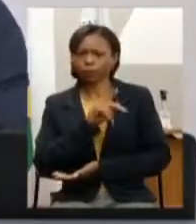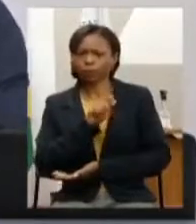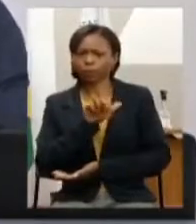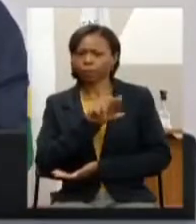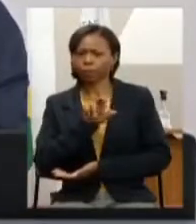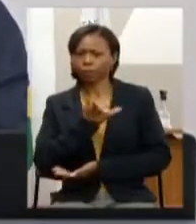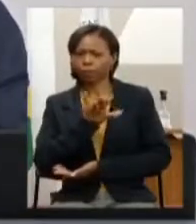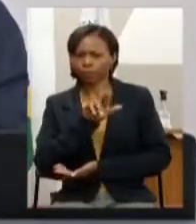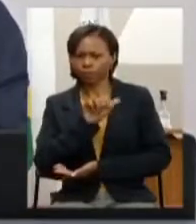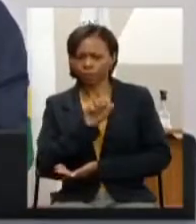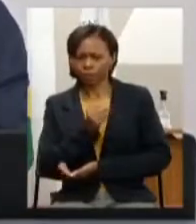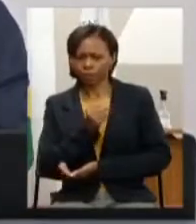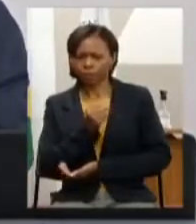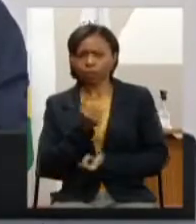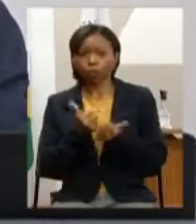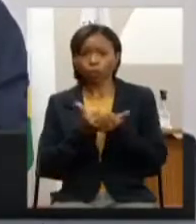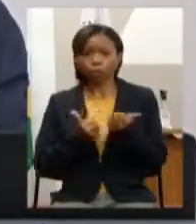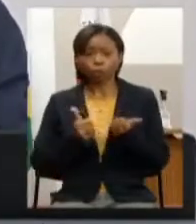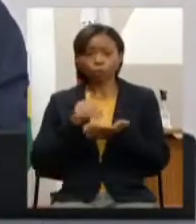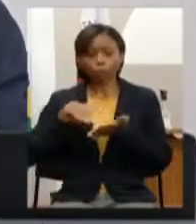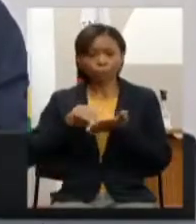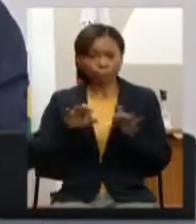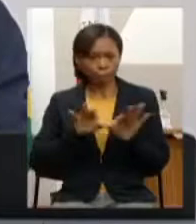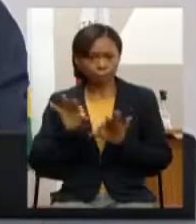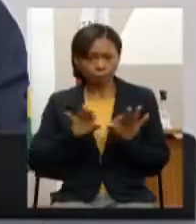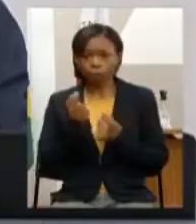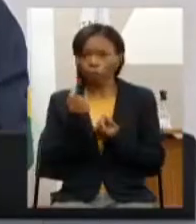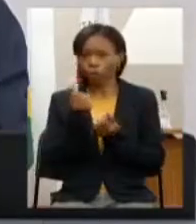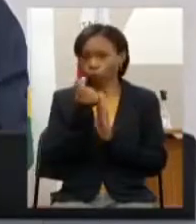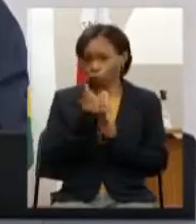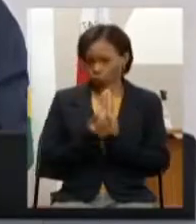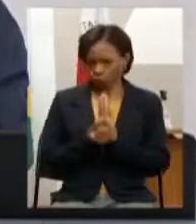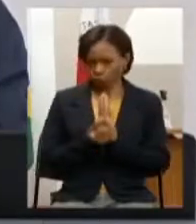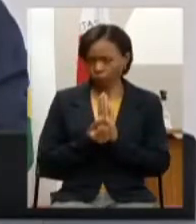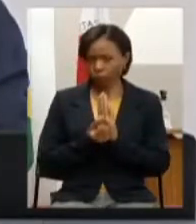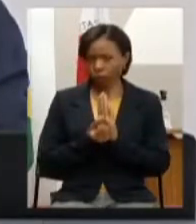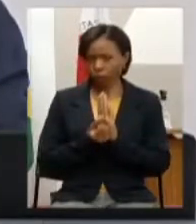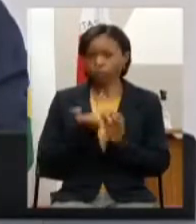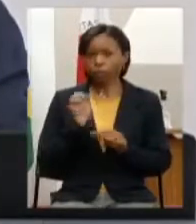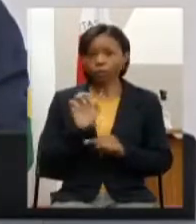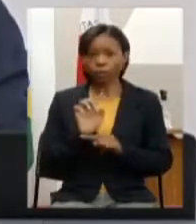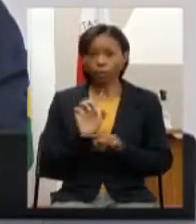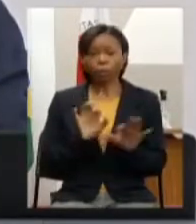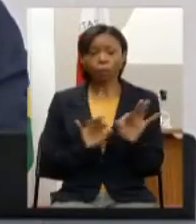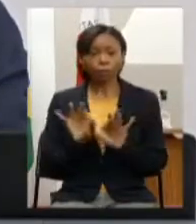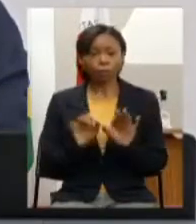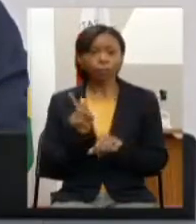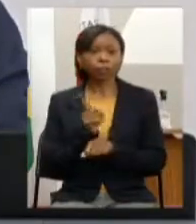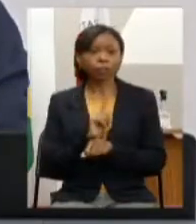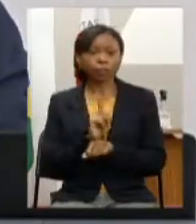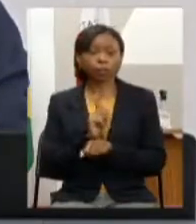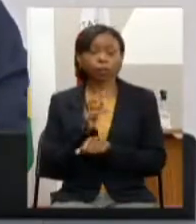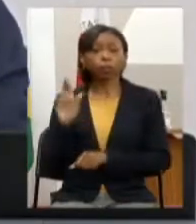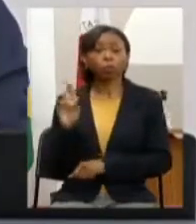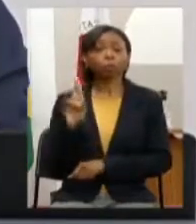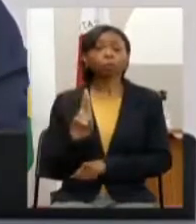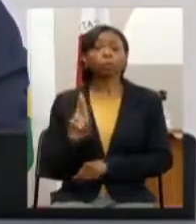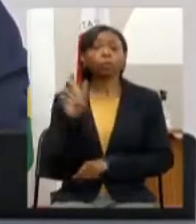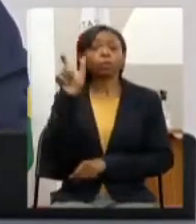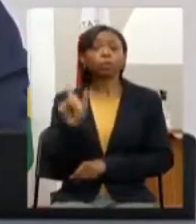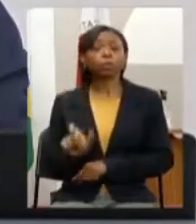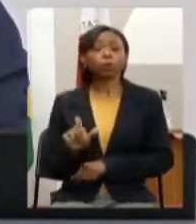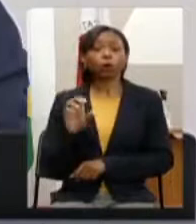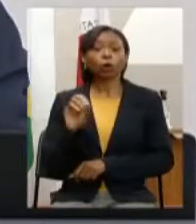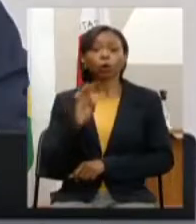da Subsecretaria de Planejamento e Orçamento da Secretaria de Estado de Planejamento e Gestão representando Otto